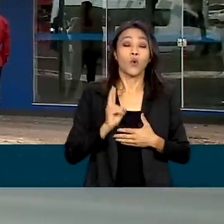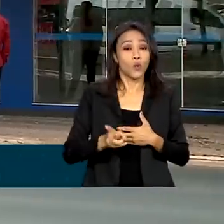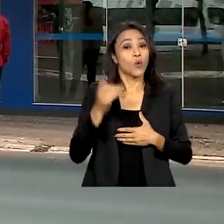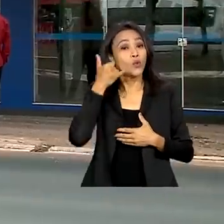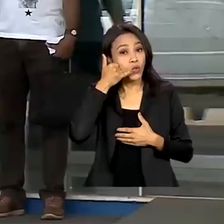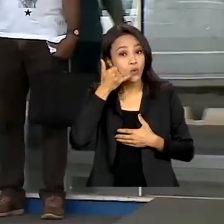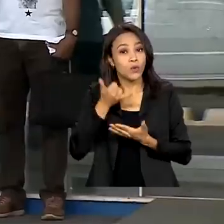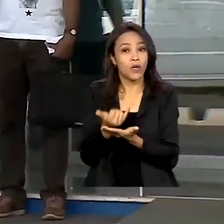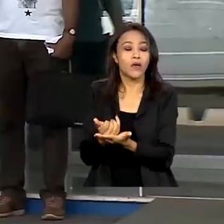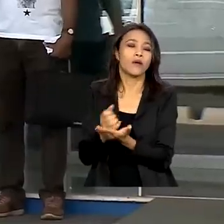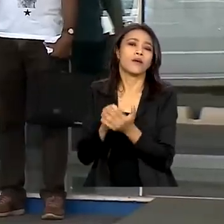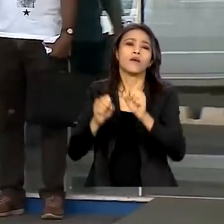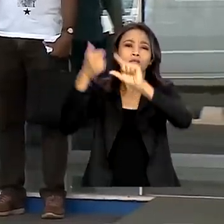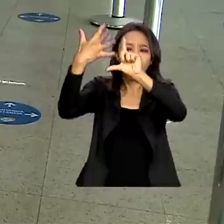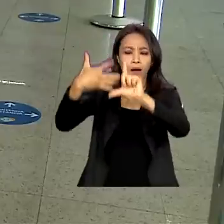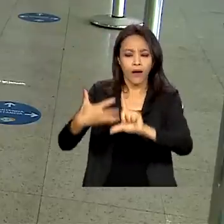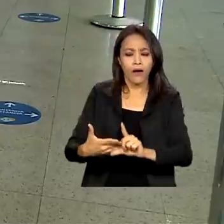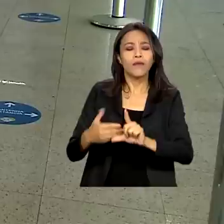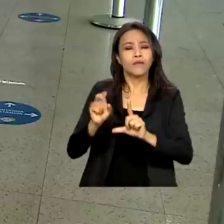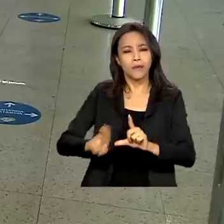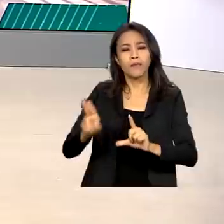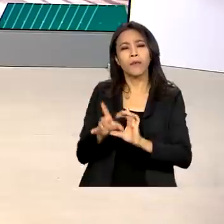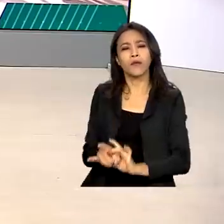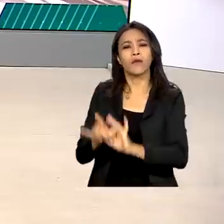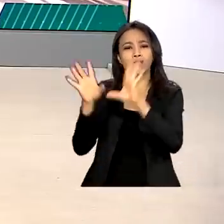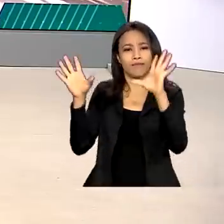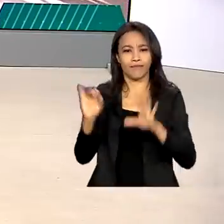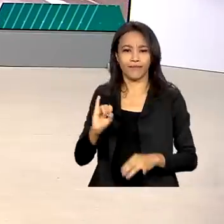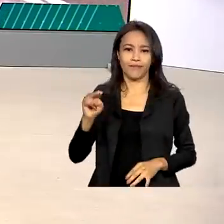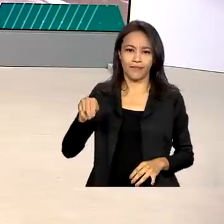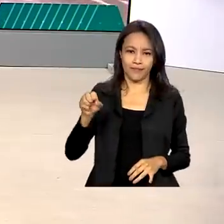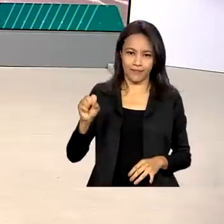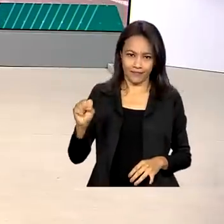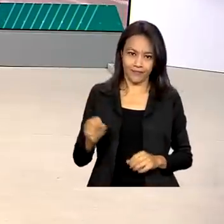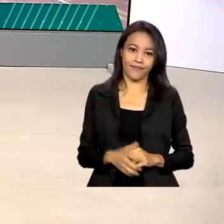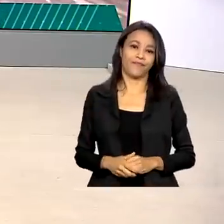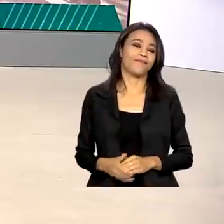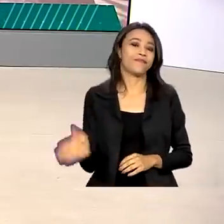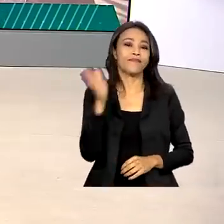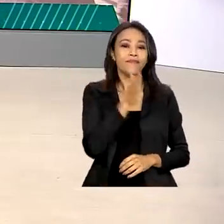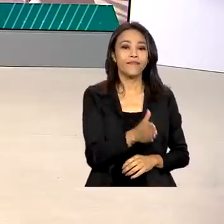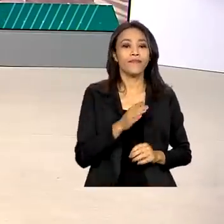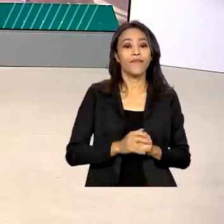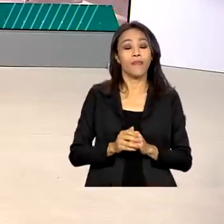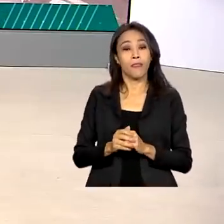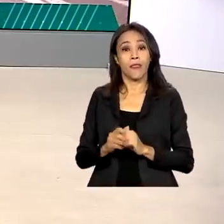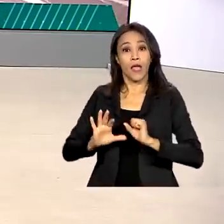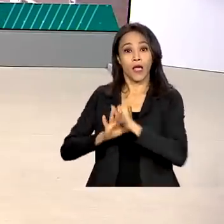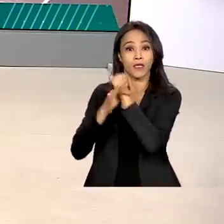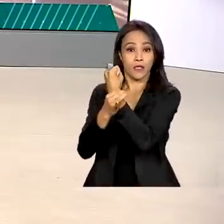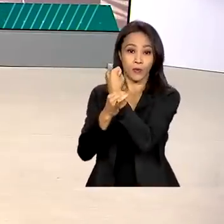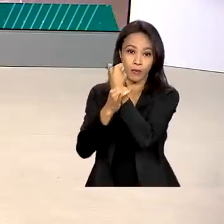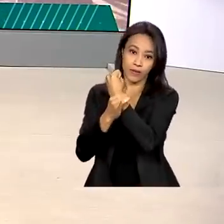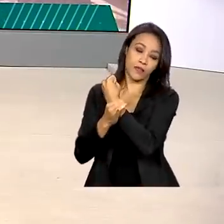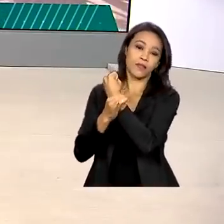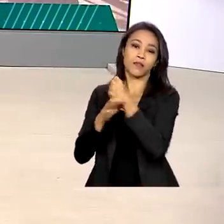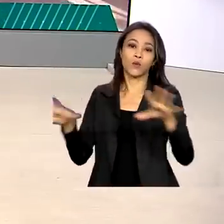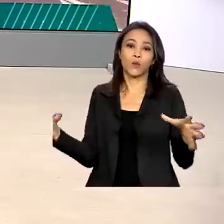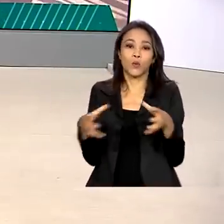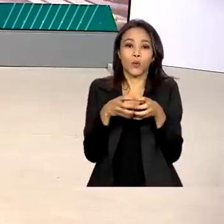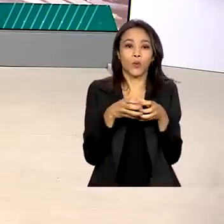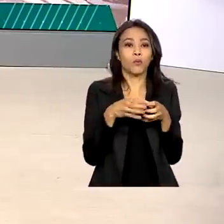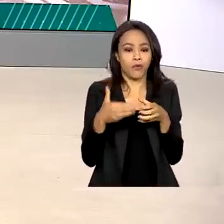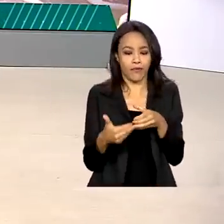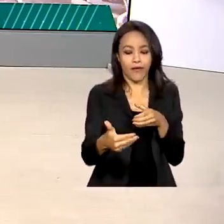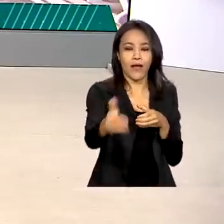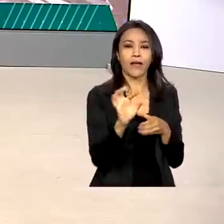tanto na internet quanto no aplicativo de celular. A Força Nacional de Segurança Pública vai completar 18 anos no